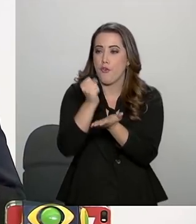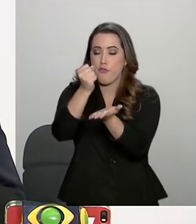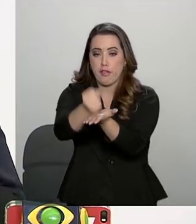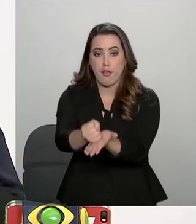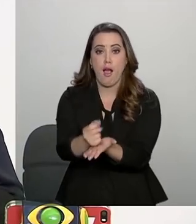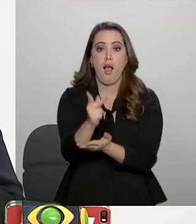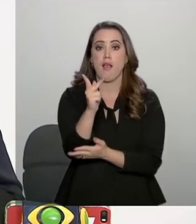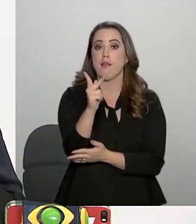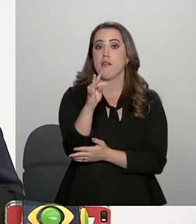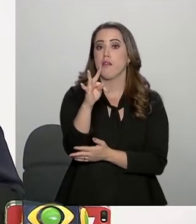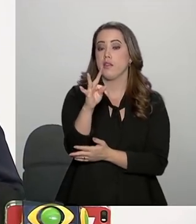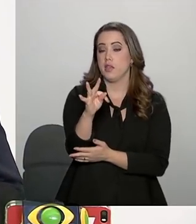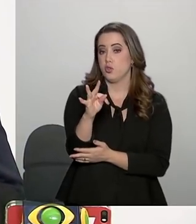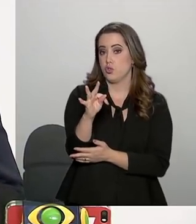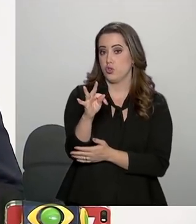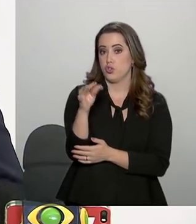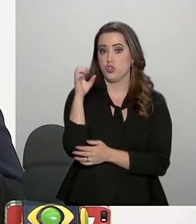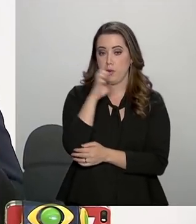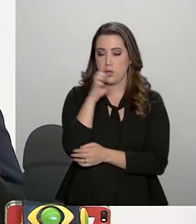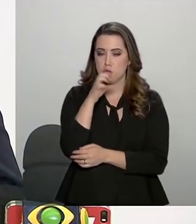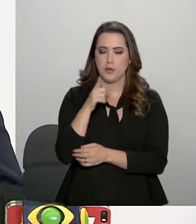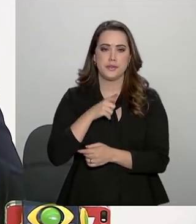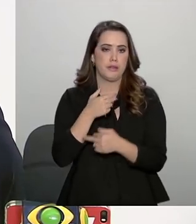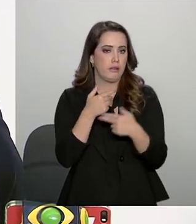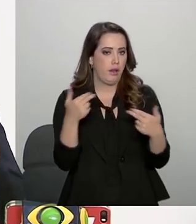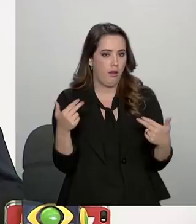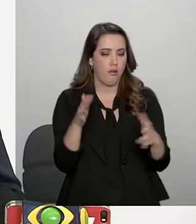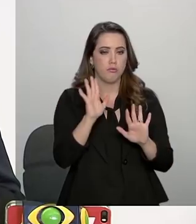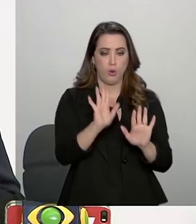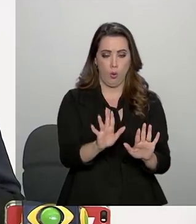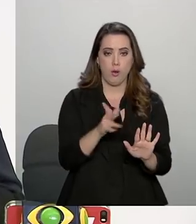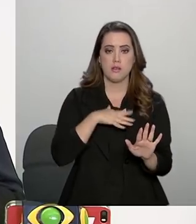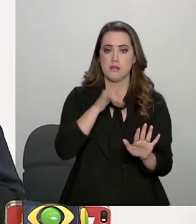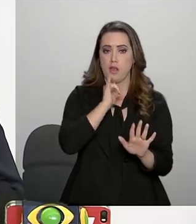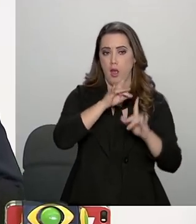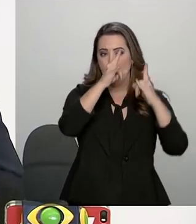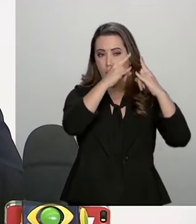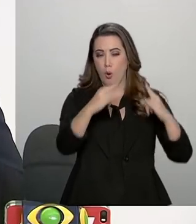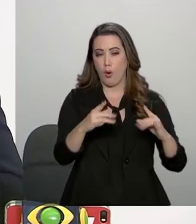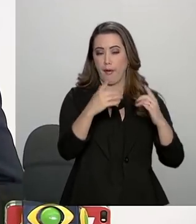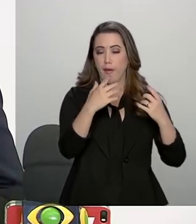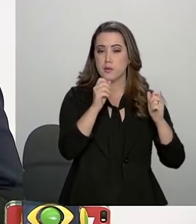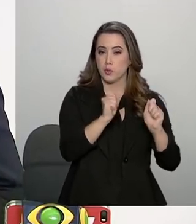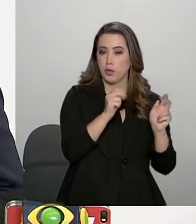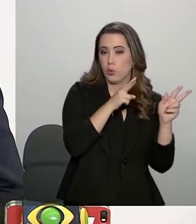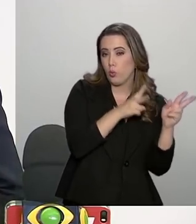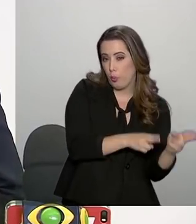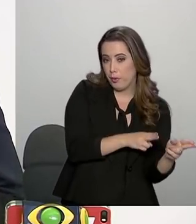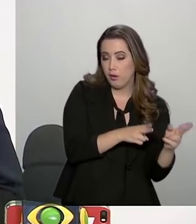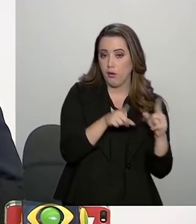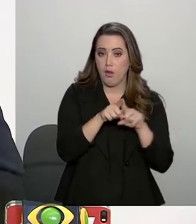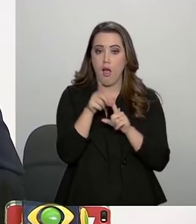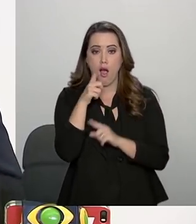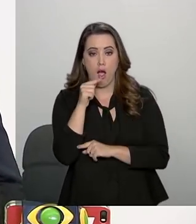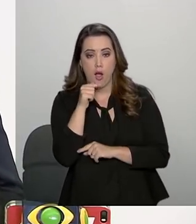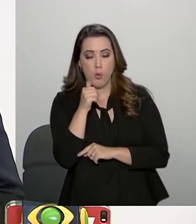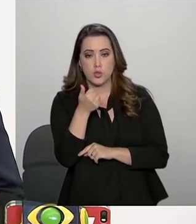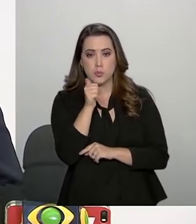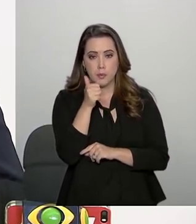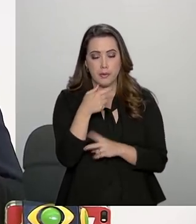kits de emergência contendo, por exemplo, barracas para dormitórios, água potável,